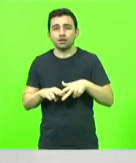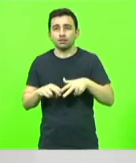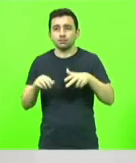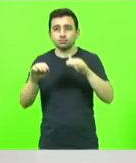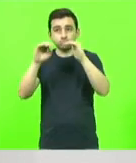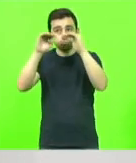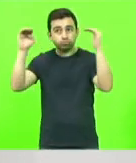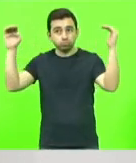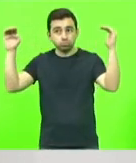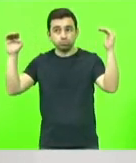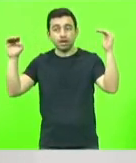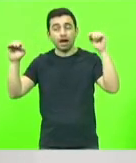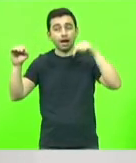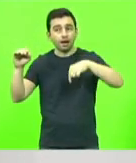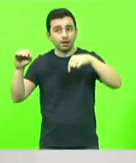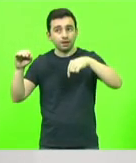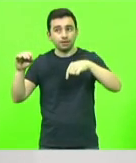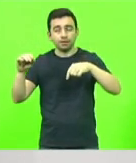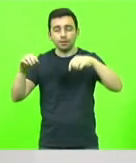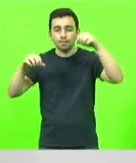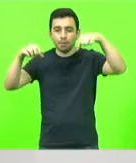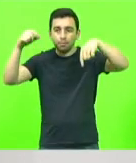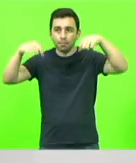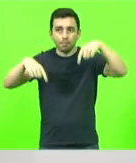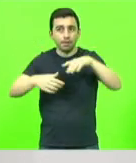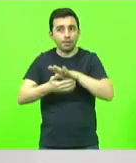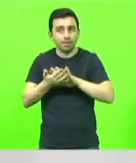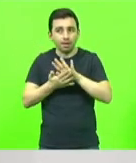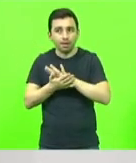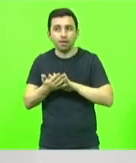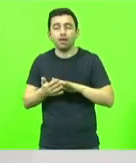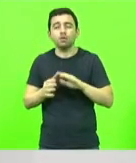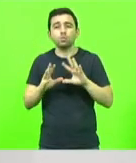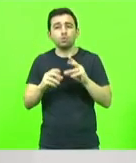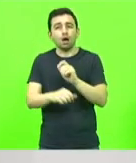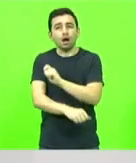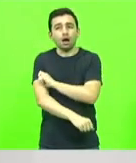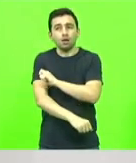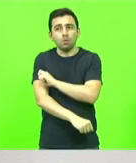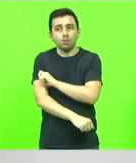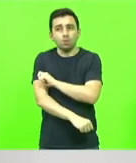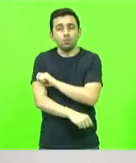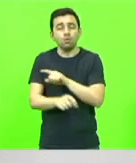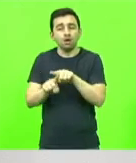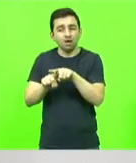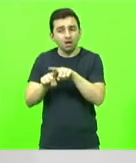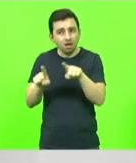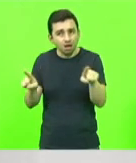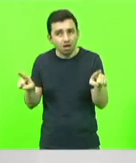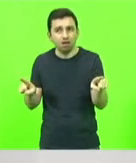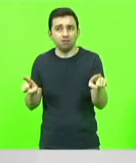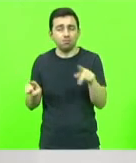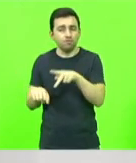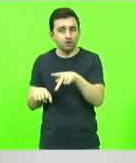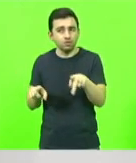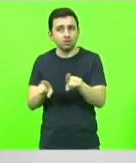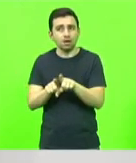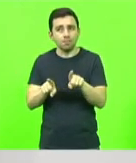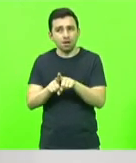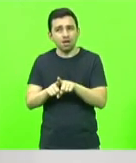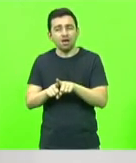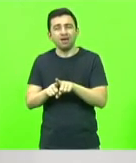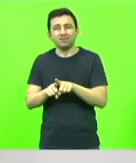goteiras, nossos estudantes e professores estão enfrentando as situações